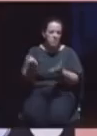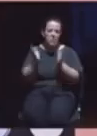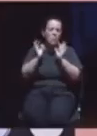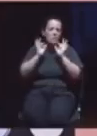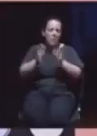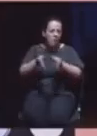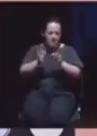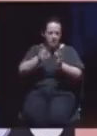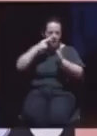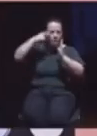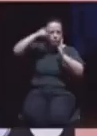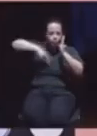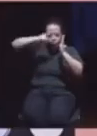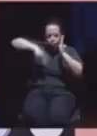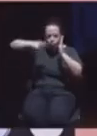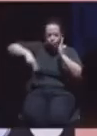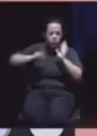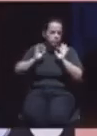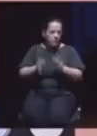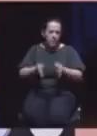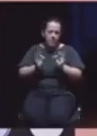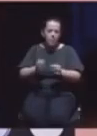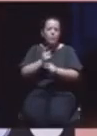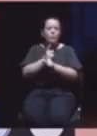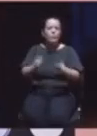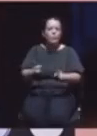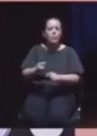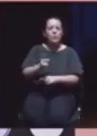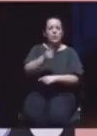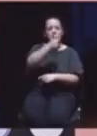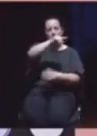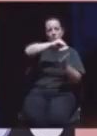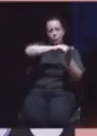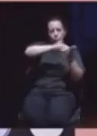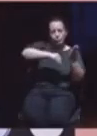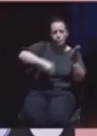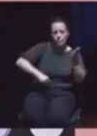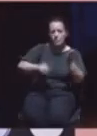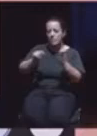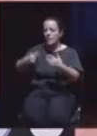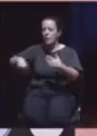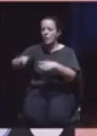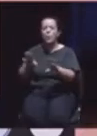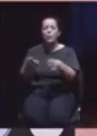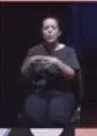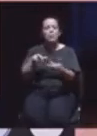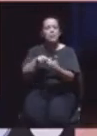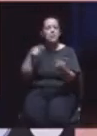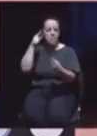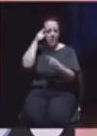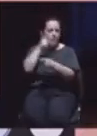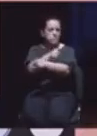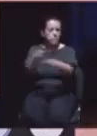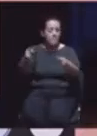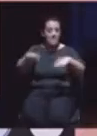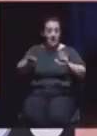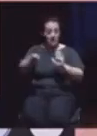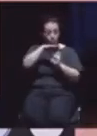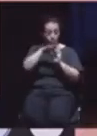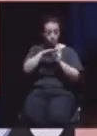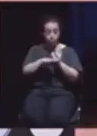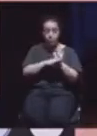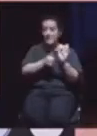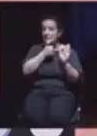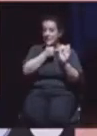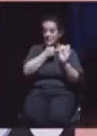leitura exaustiva, por ser do conhecimento dos subscritores da petição e dos grupos municipais. No entanto, destas deliberações será